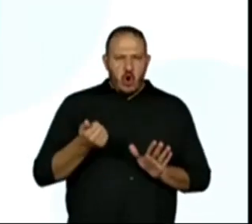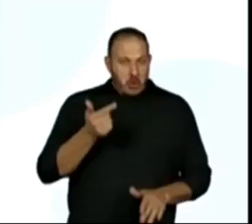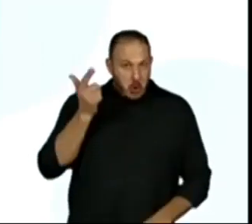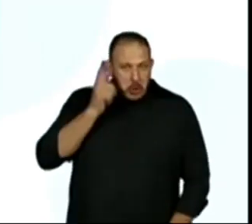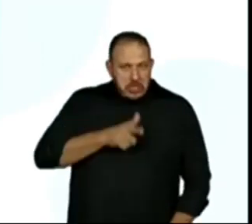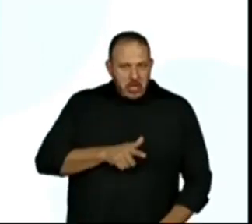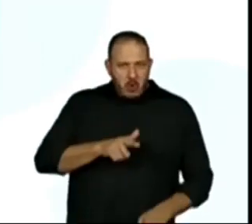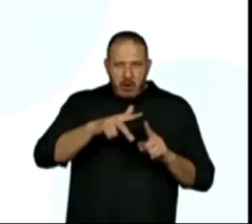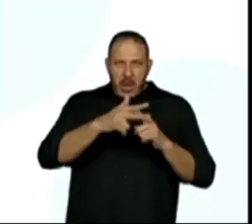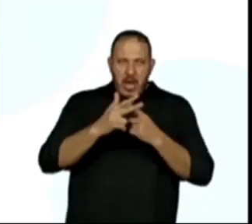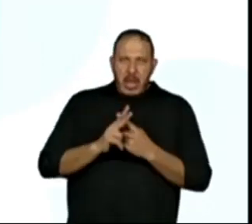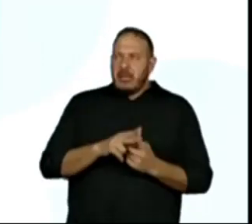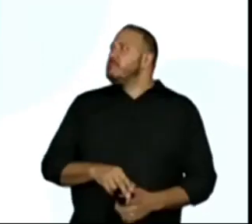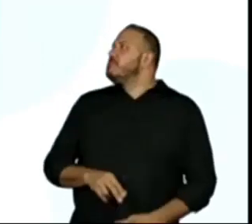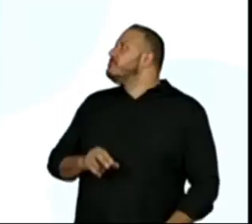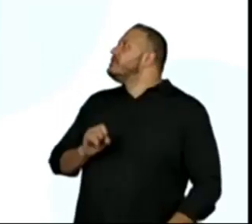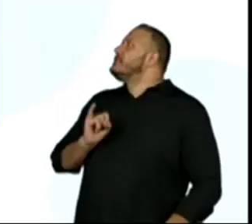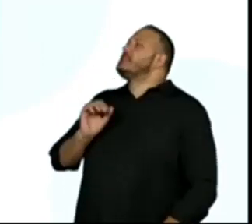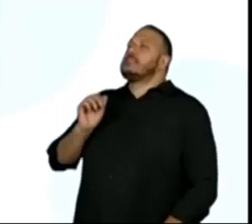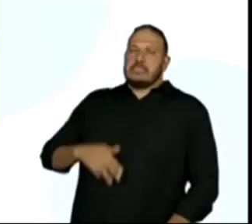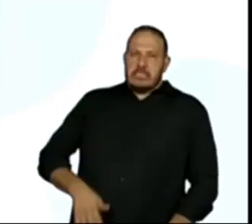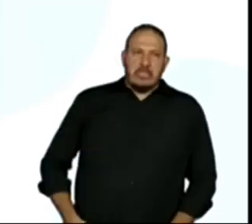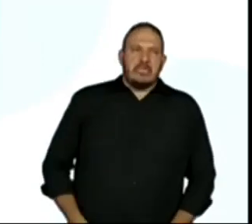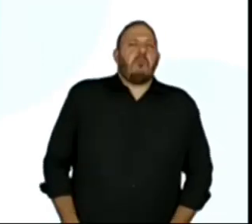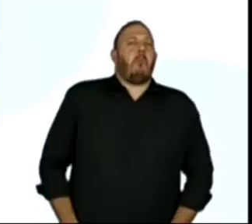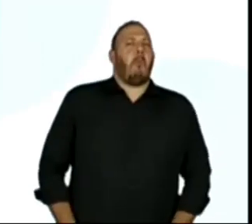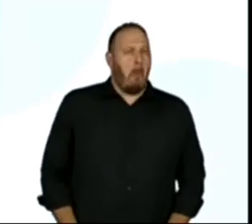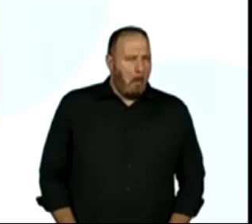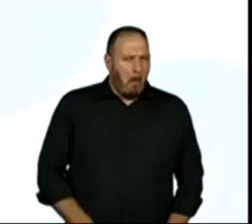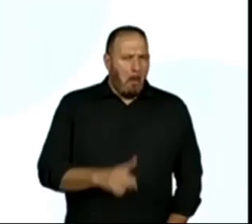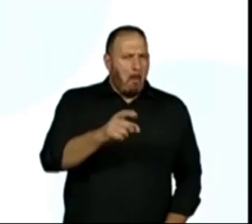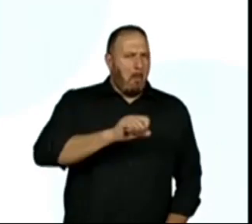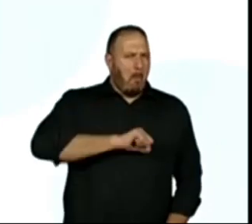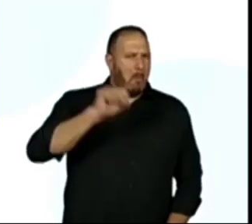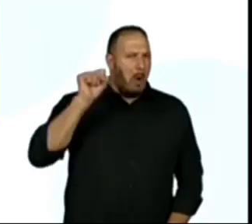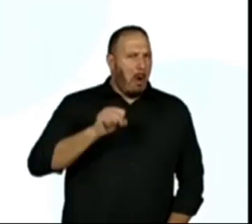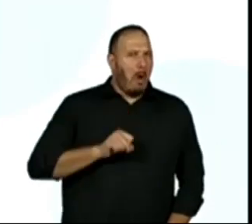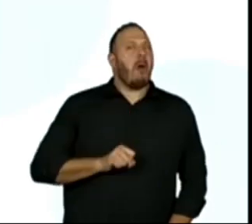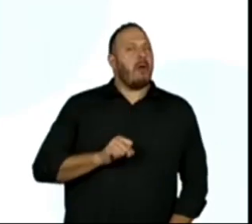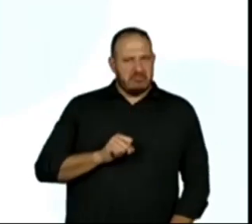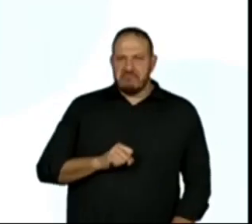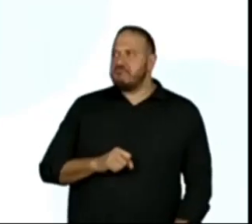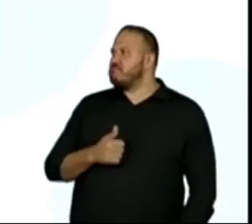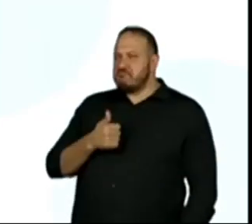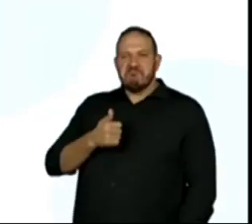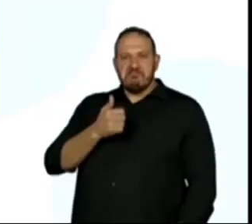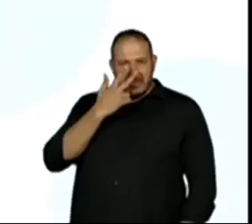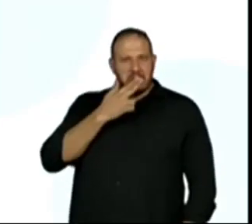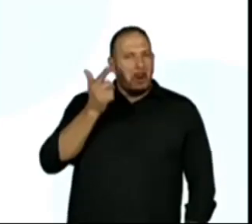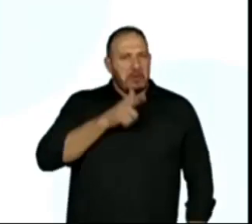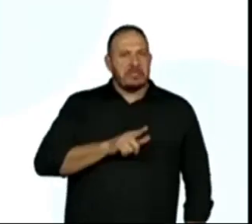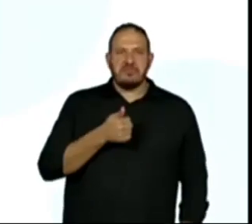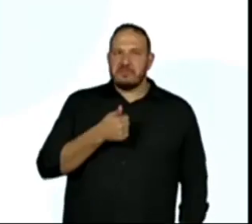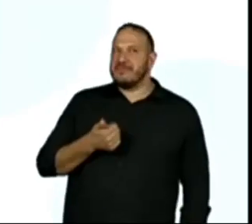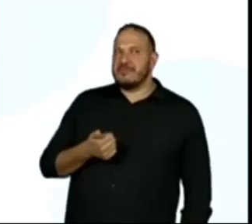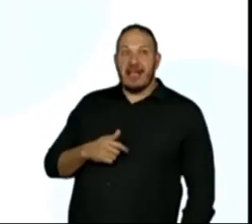adequar isso? Sim. Vocês são demais. Ó, acho que nós conseguimos.